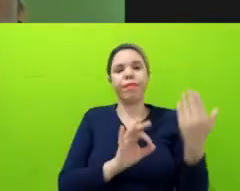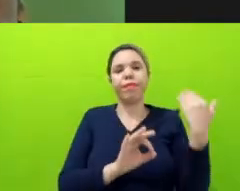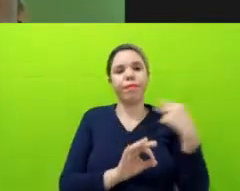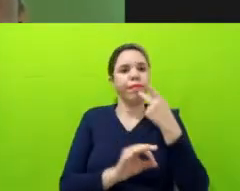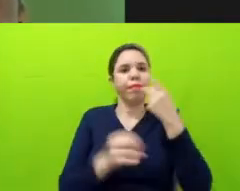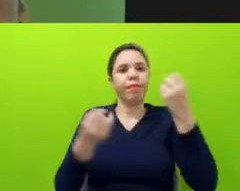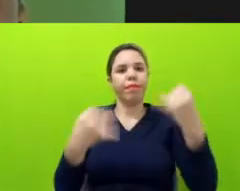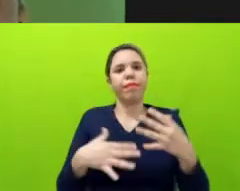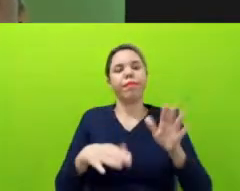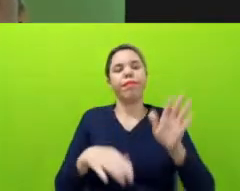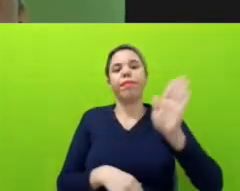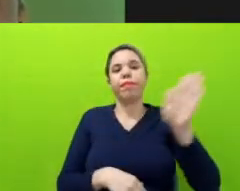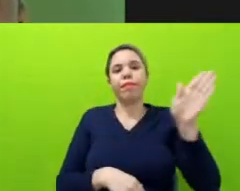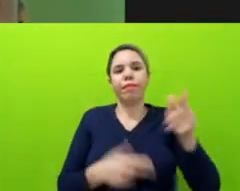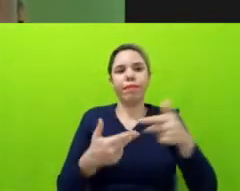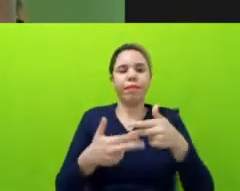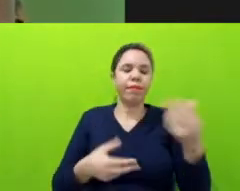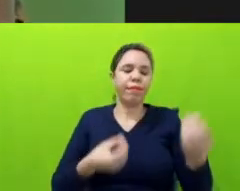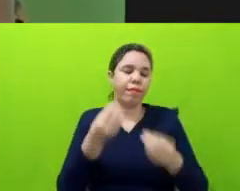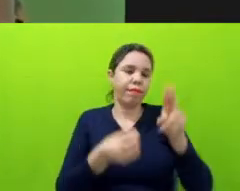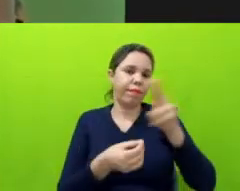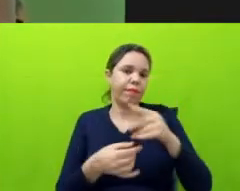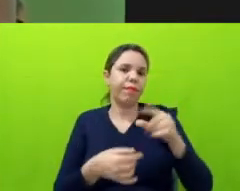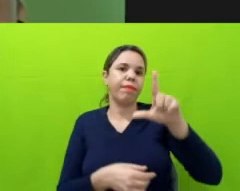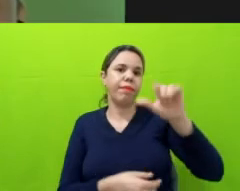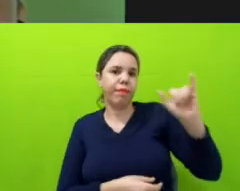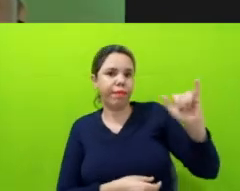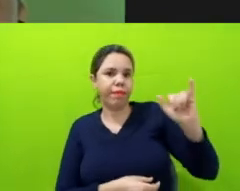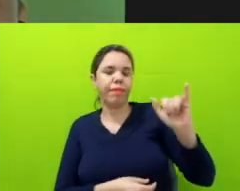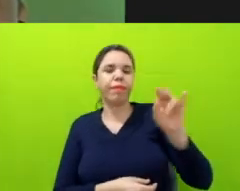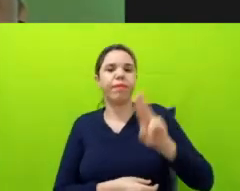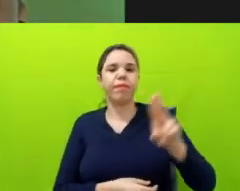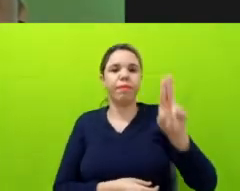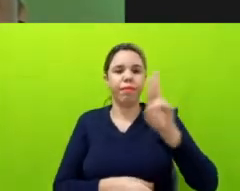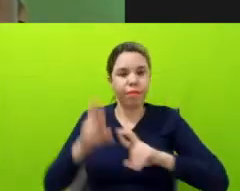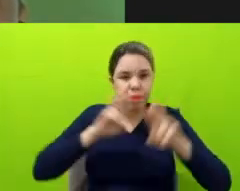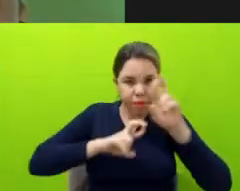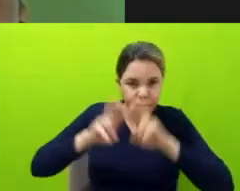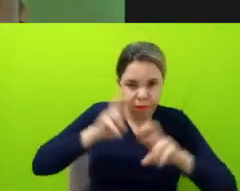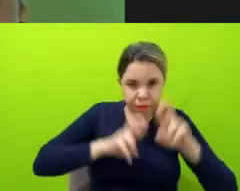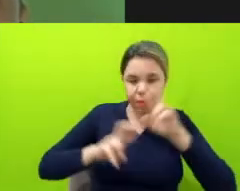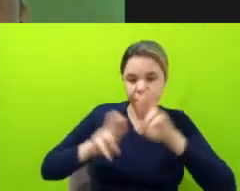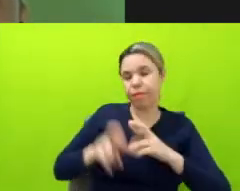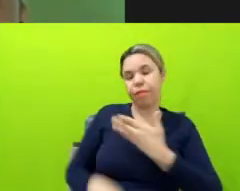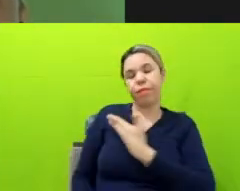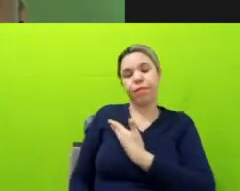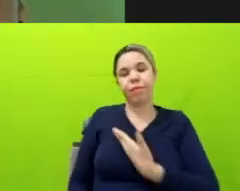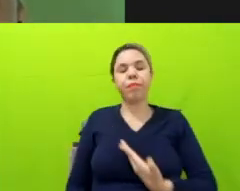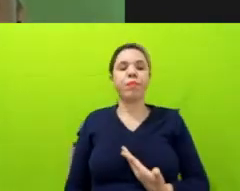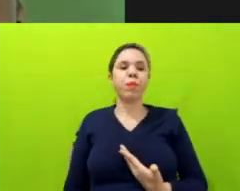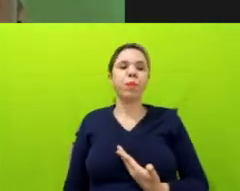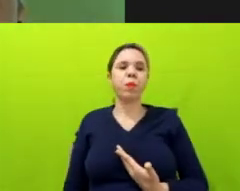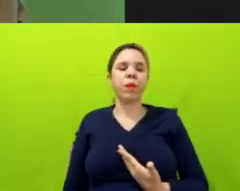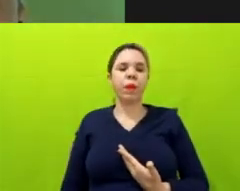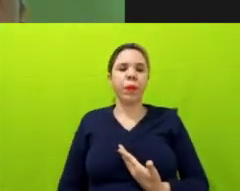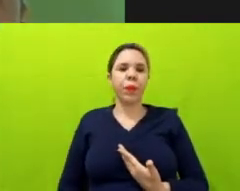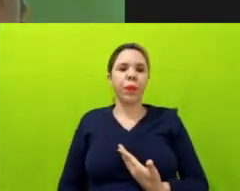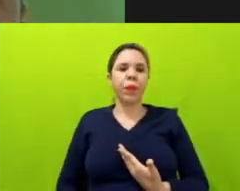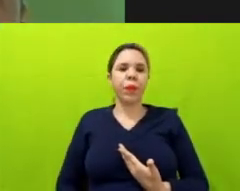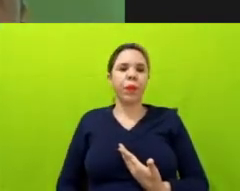eleições, como usar a LAI como ferramenta de fiscalização do poder público, e também uma